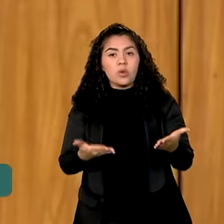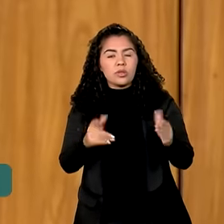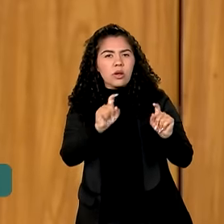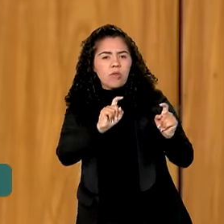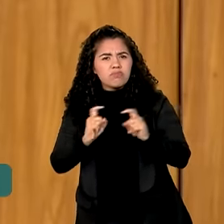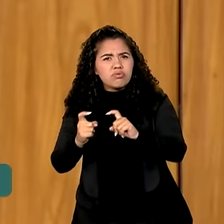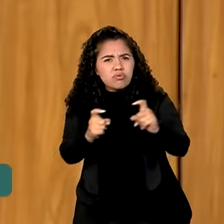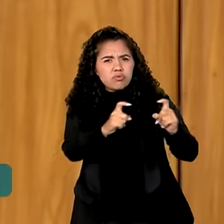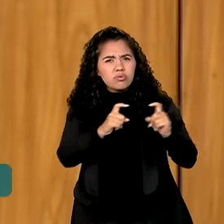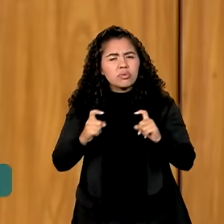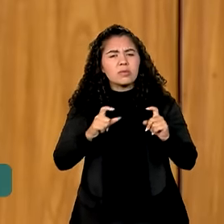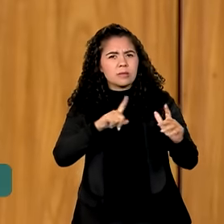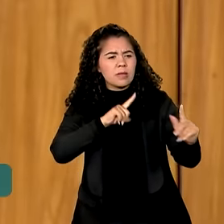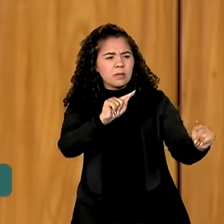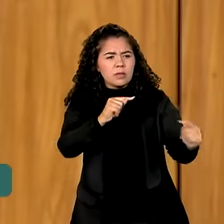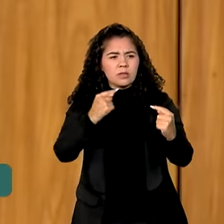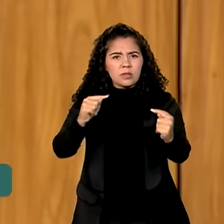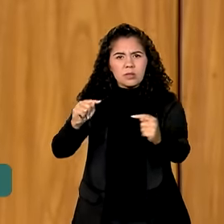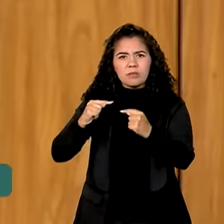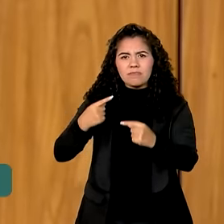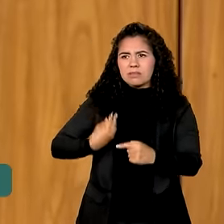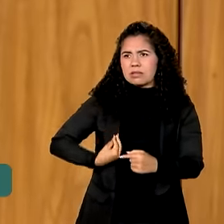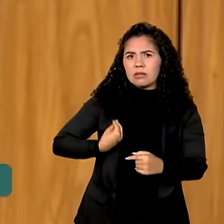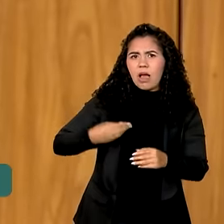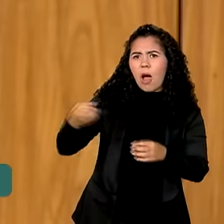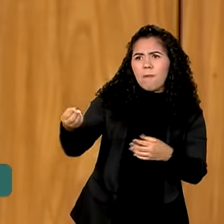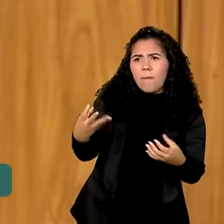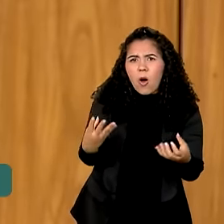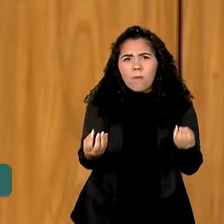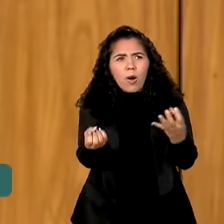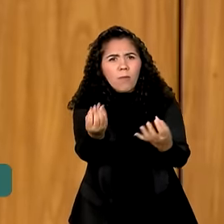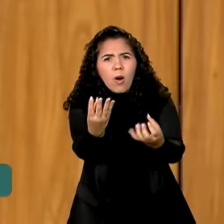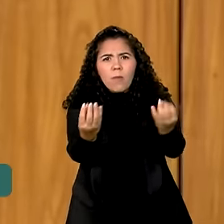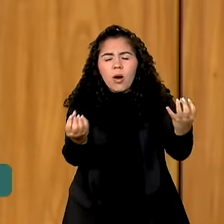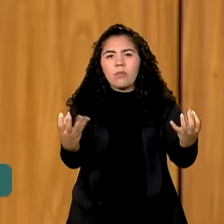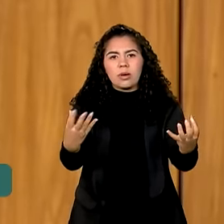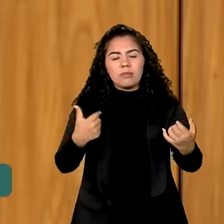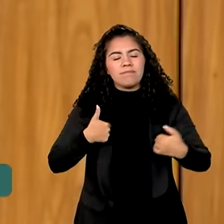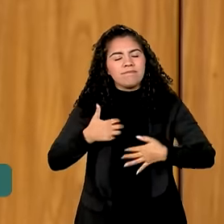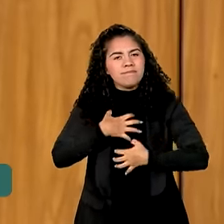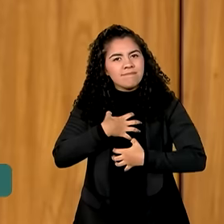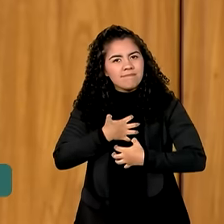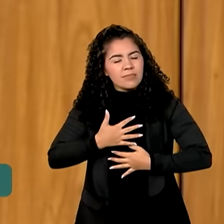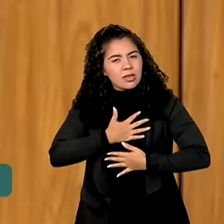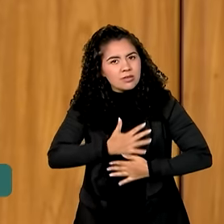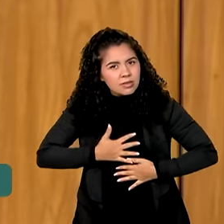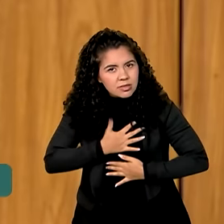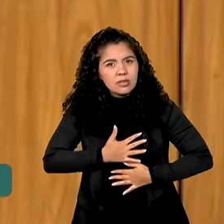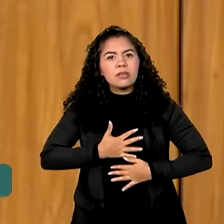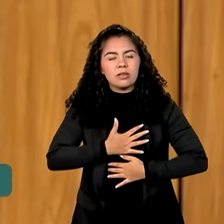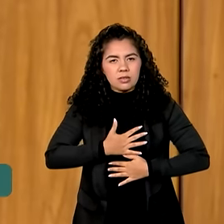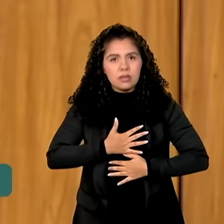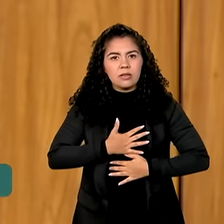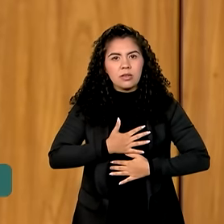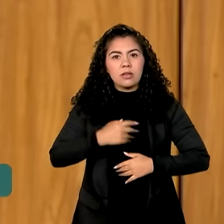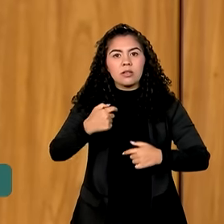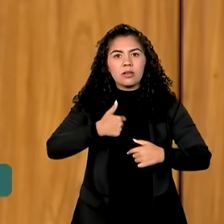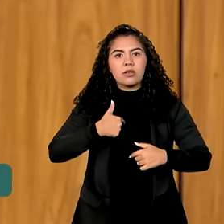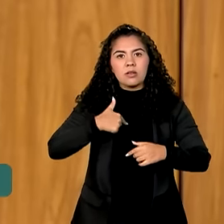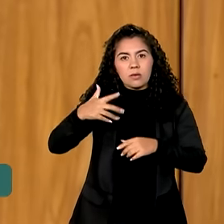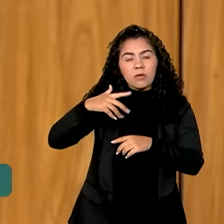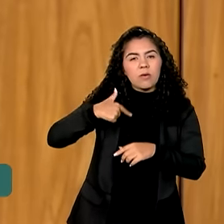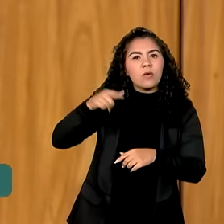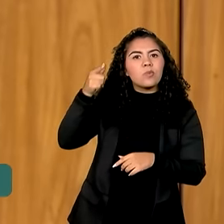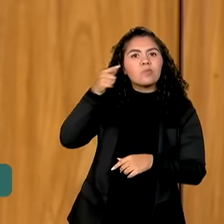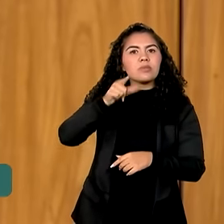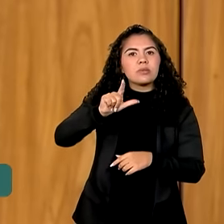dos complexos desafios da atualidade. Manifestei minha satisfação com a vitória das forças progressistas nas recentes eleições